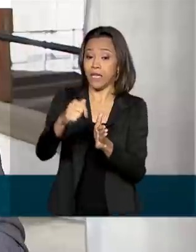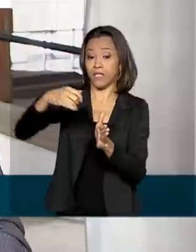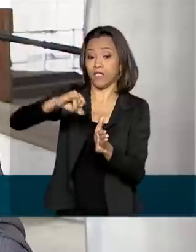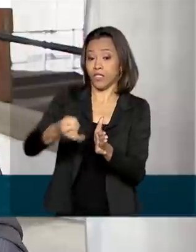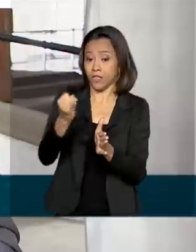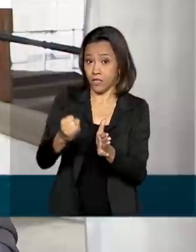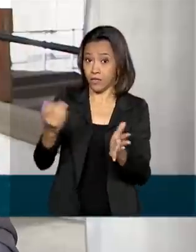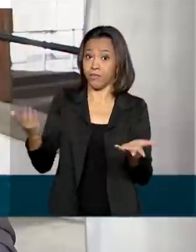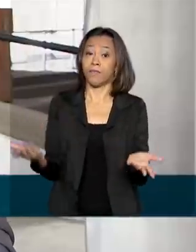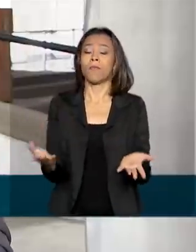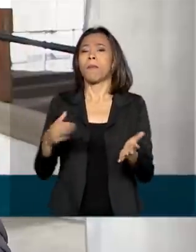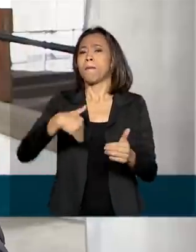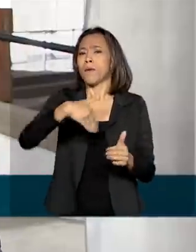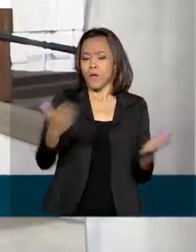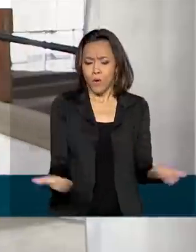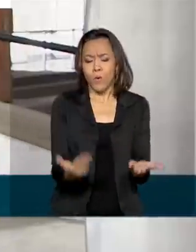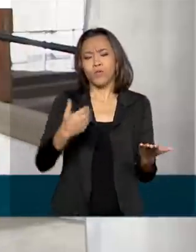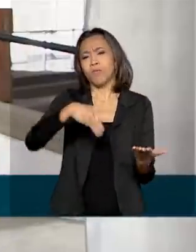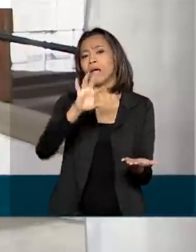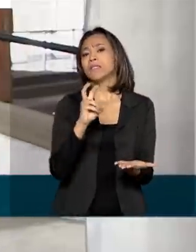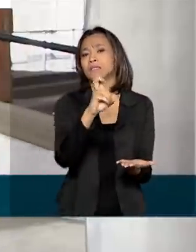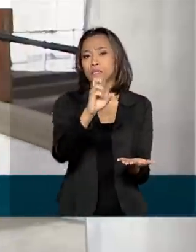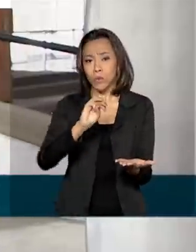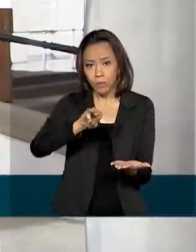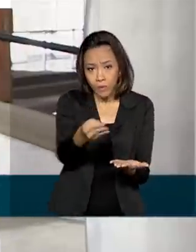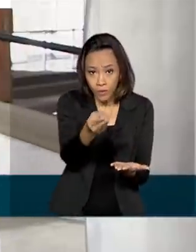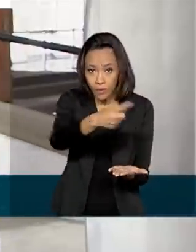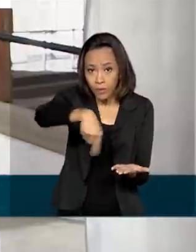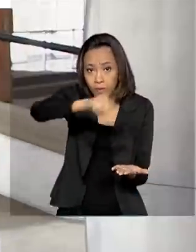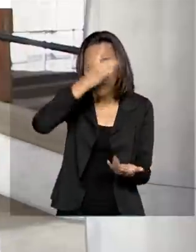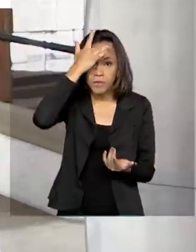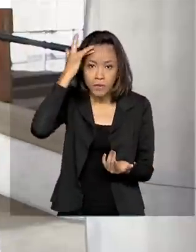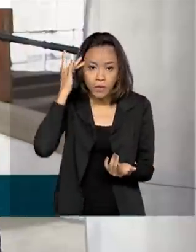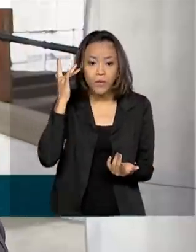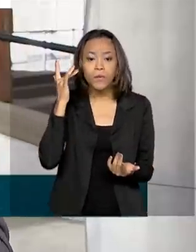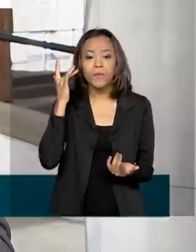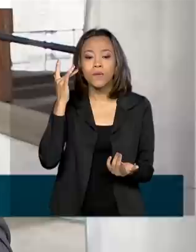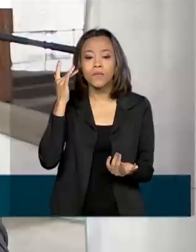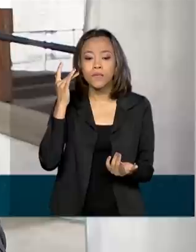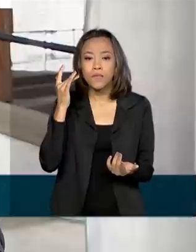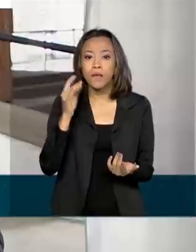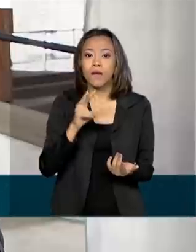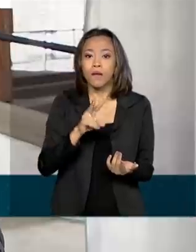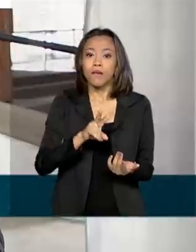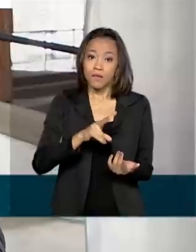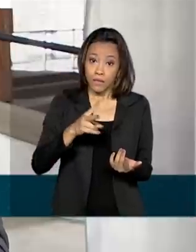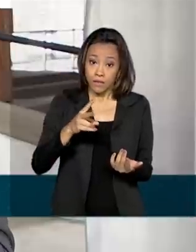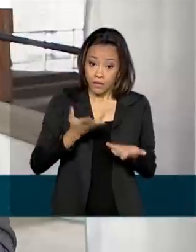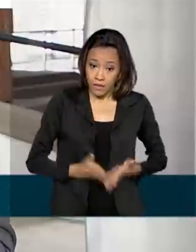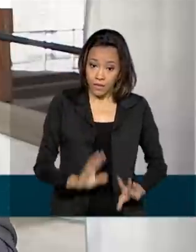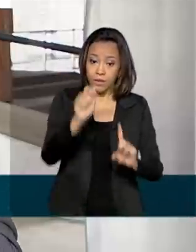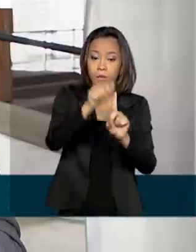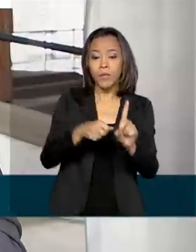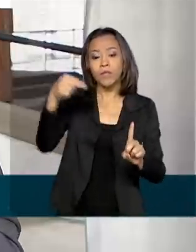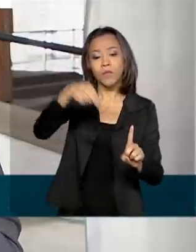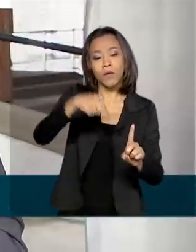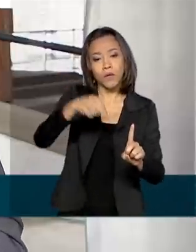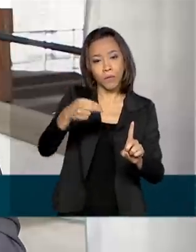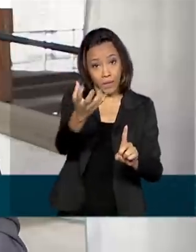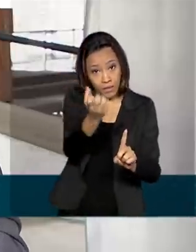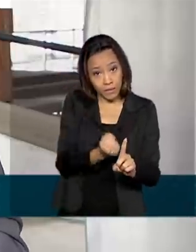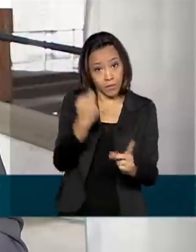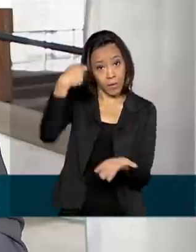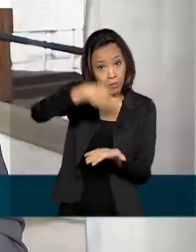-feira, mais de 5 milhões de trabalhadores vão receber, nascidos em novembro, o pagamento do auxílio